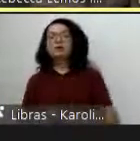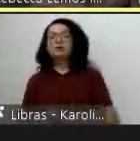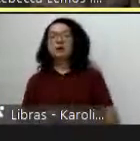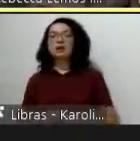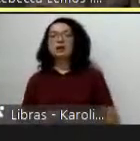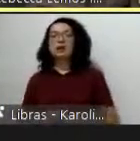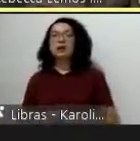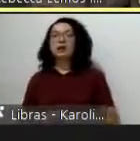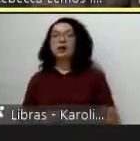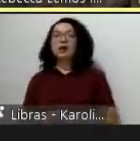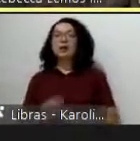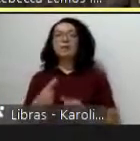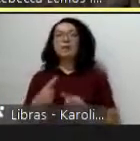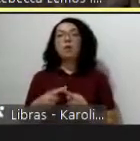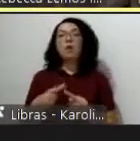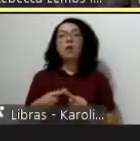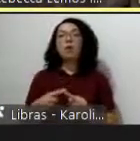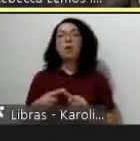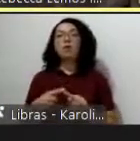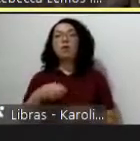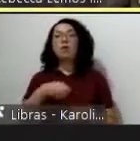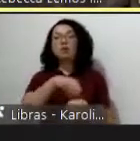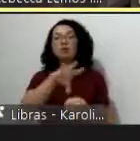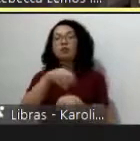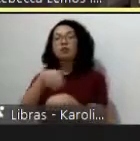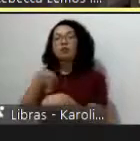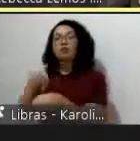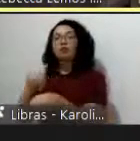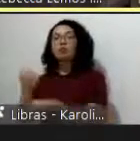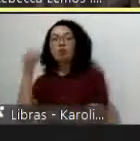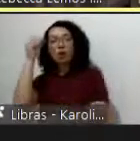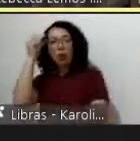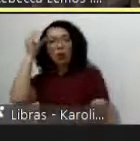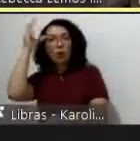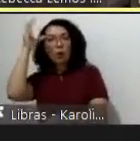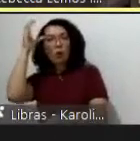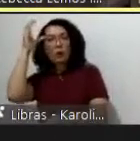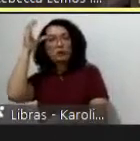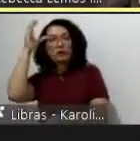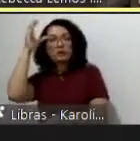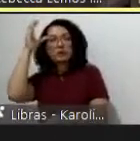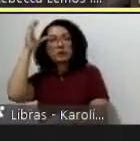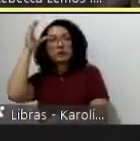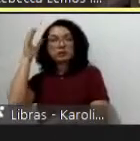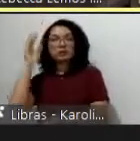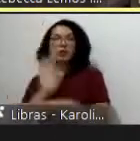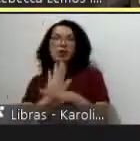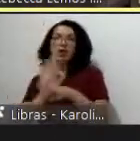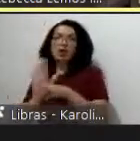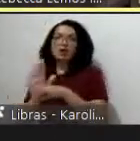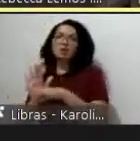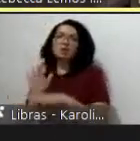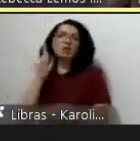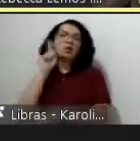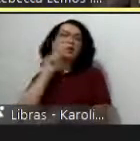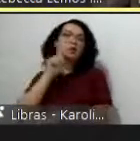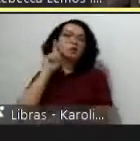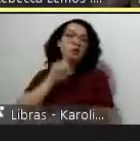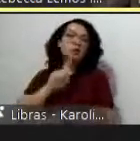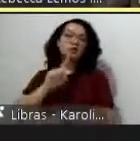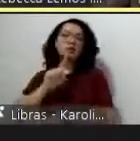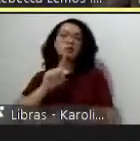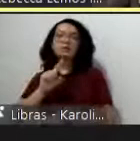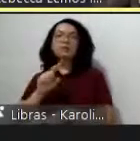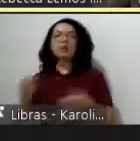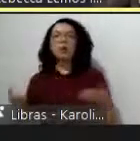fornecedores de conhecimento para defesa americana então há uma discussão muito grande nos Estados Unidos hoje nos Estados